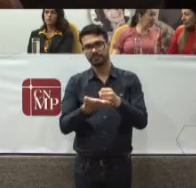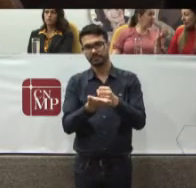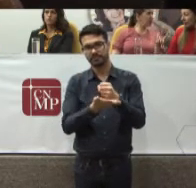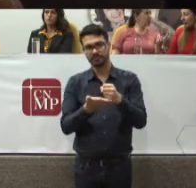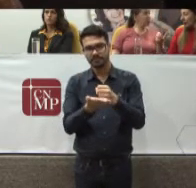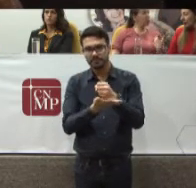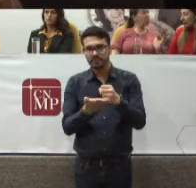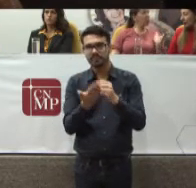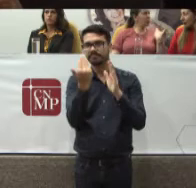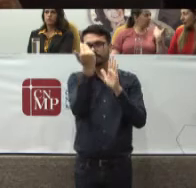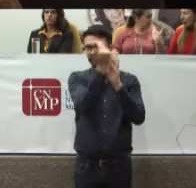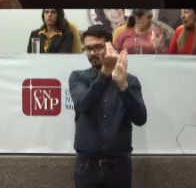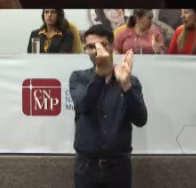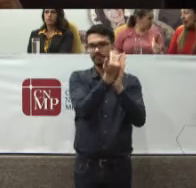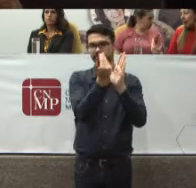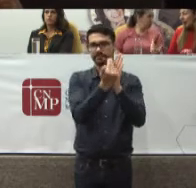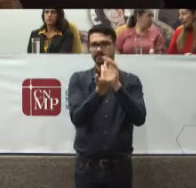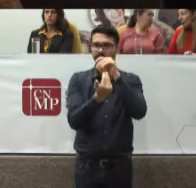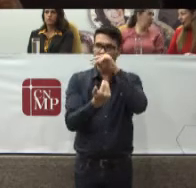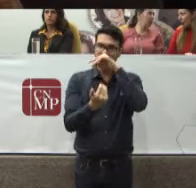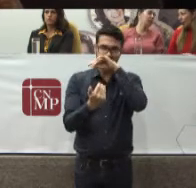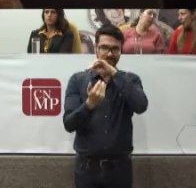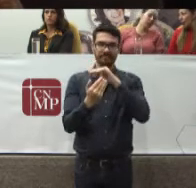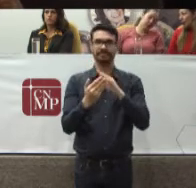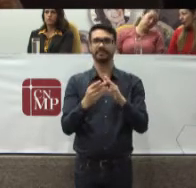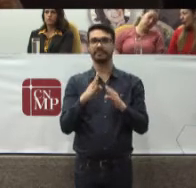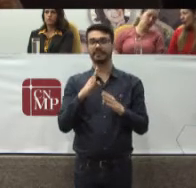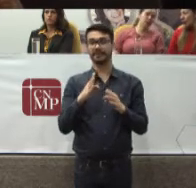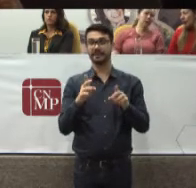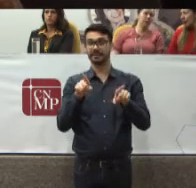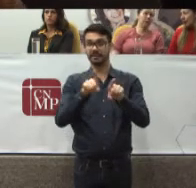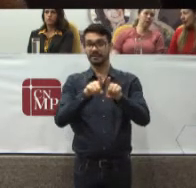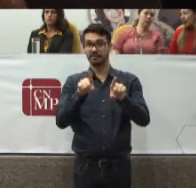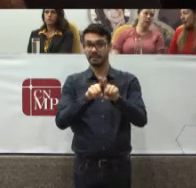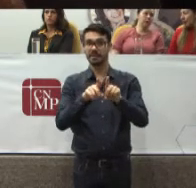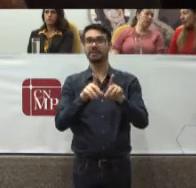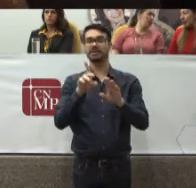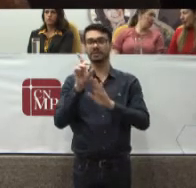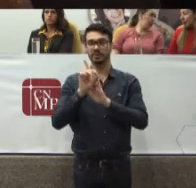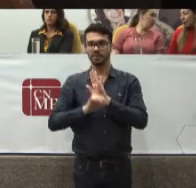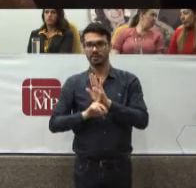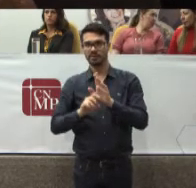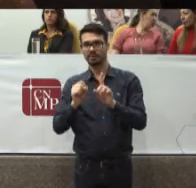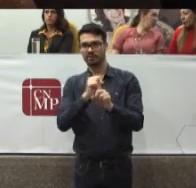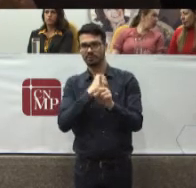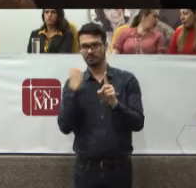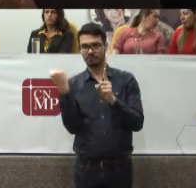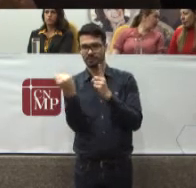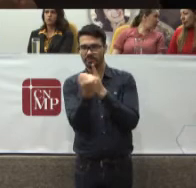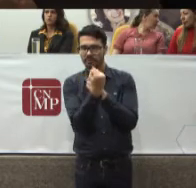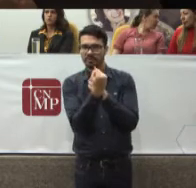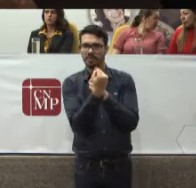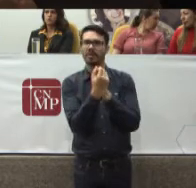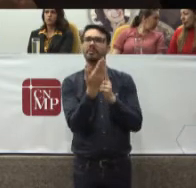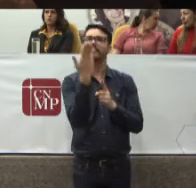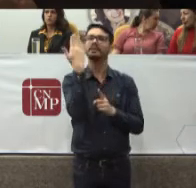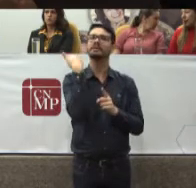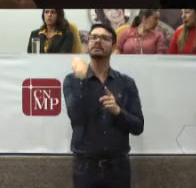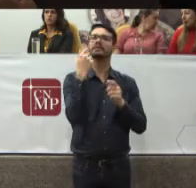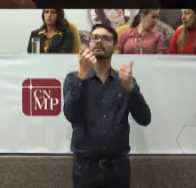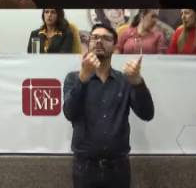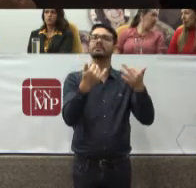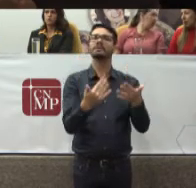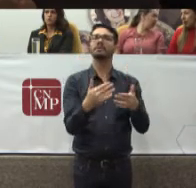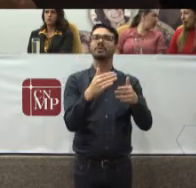Elencando Dentre os direitos Sociais E lá Primeiro No artigo Dos direitos Individuais O